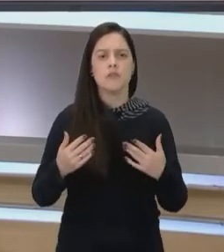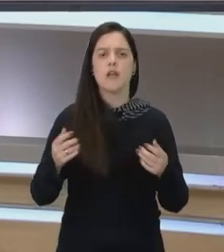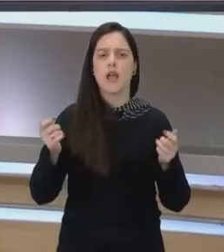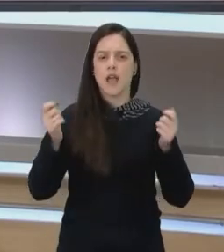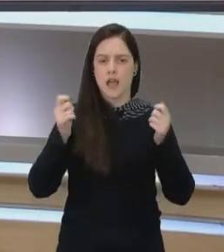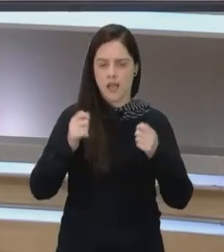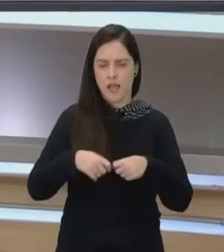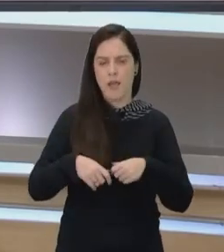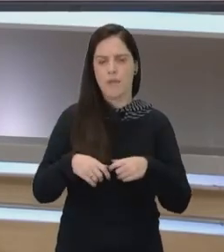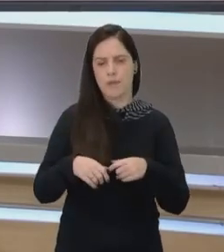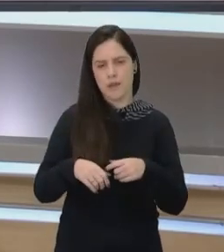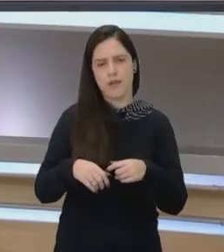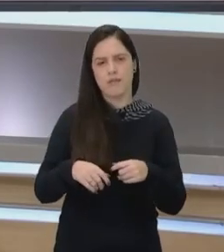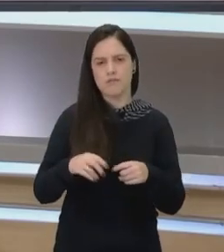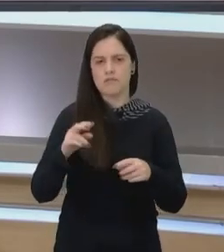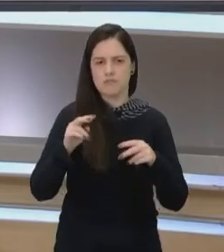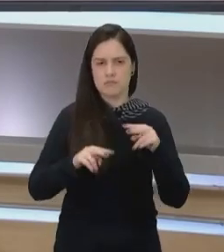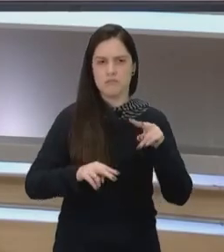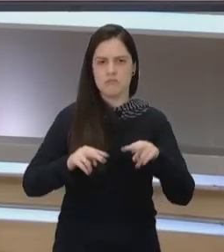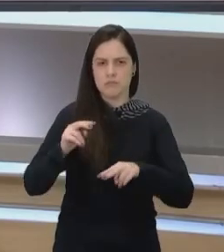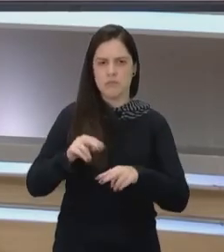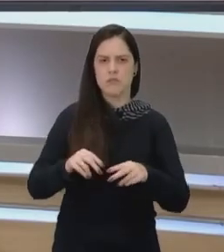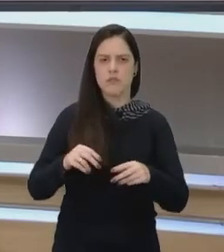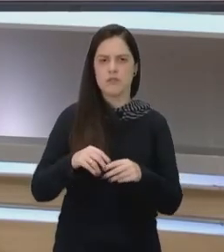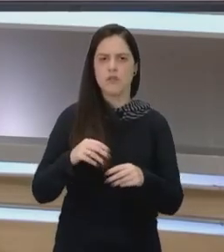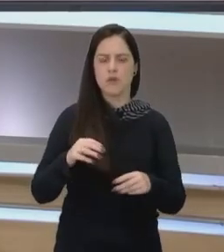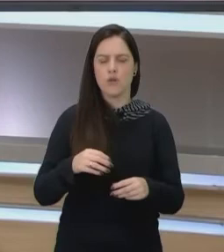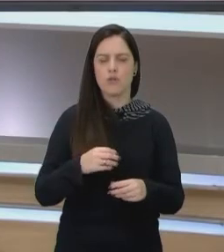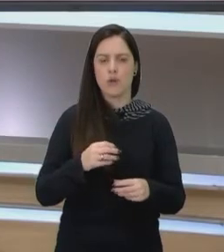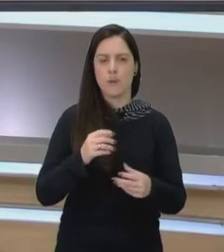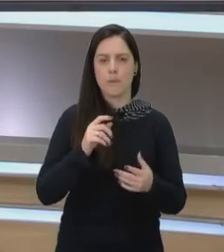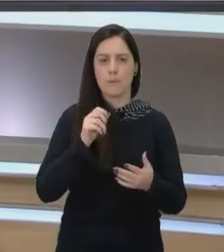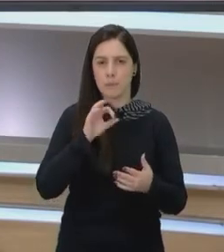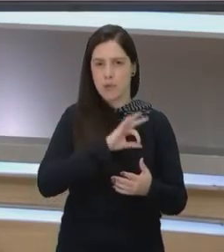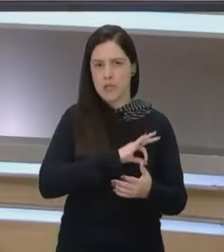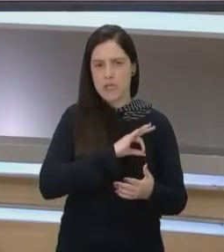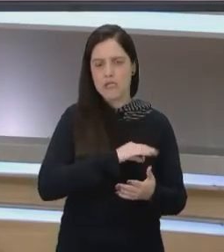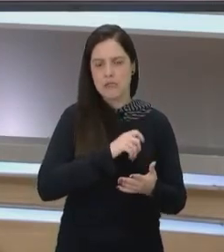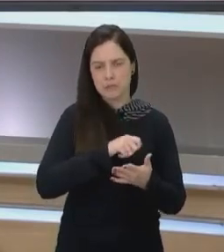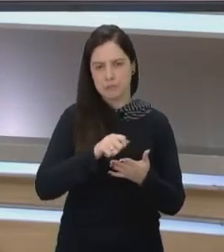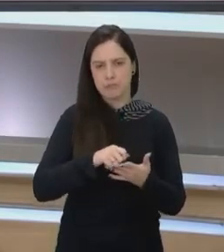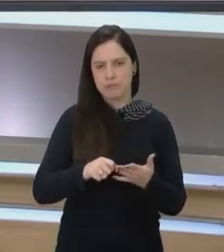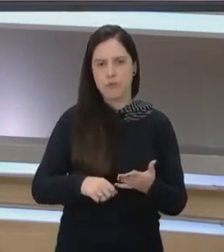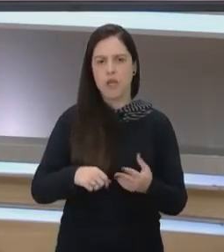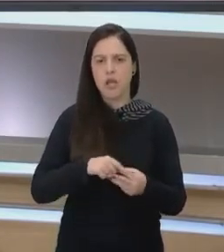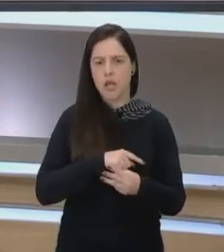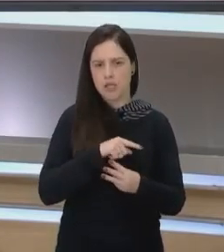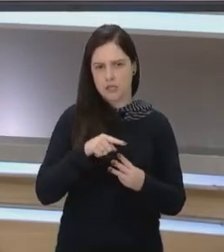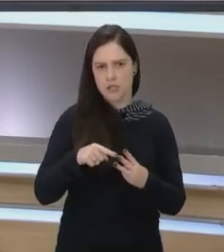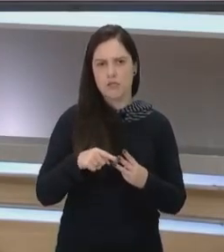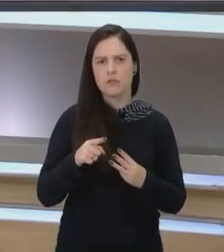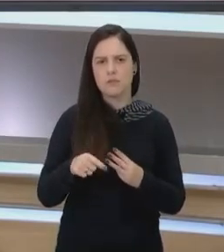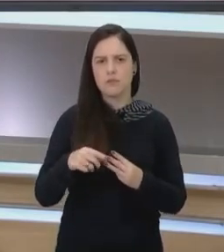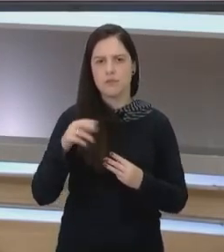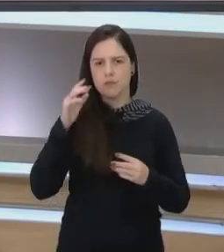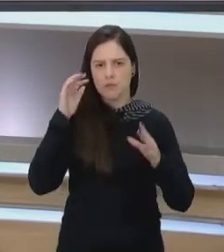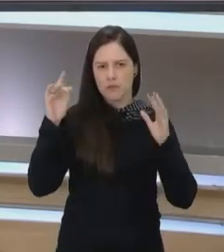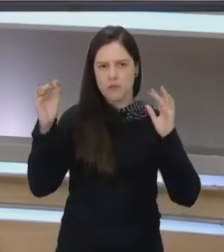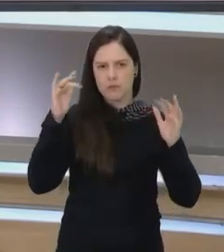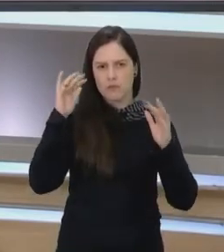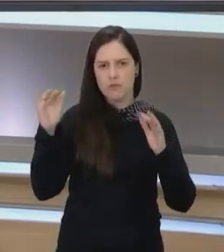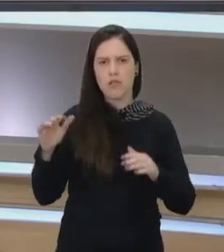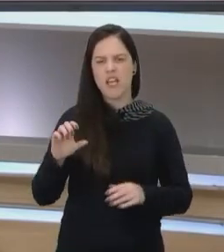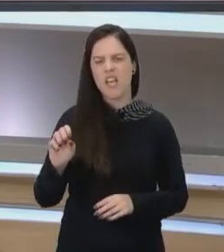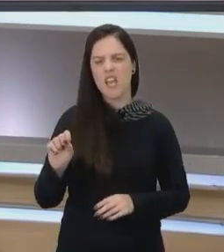desistindo de registrar uma ocorrência. Então, esses três pontos são pontos para a gente refletir sobre esses